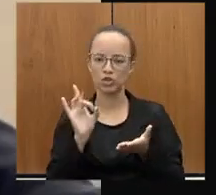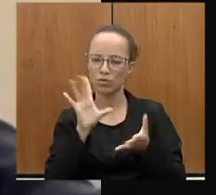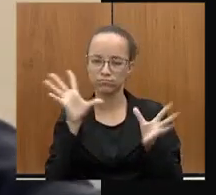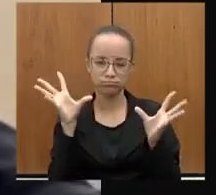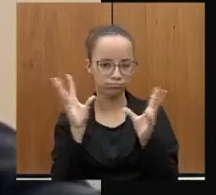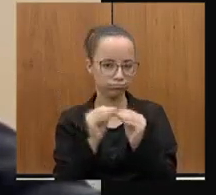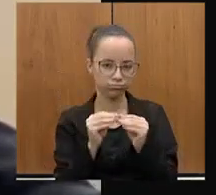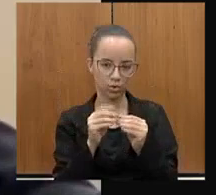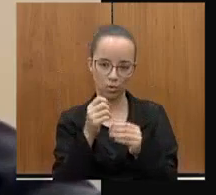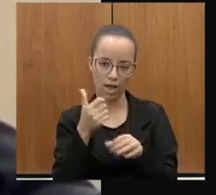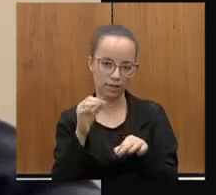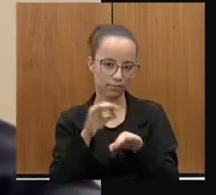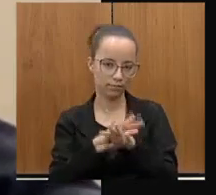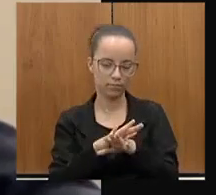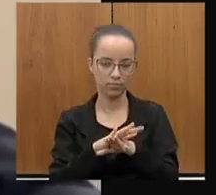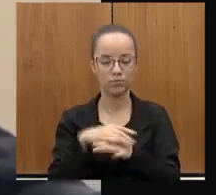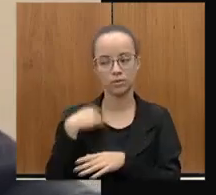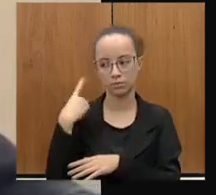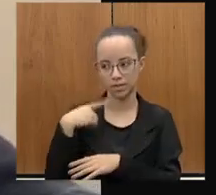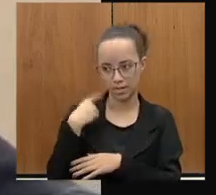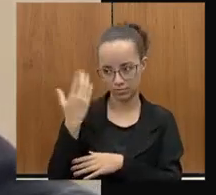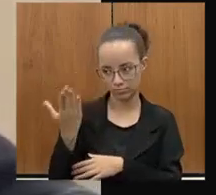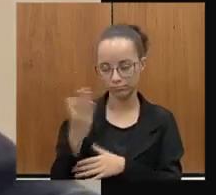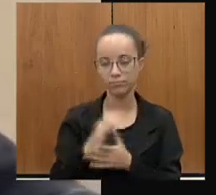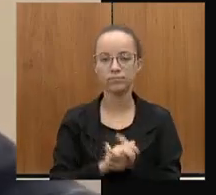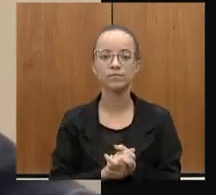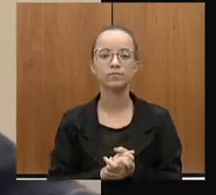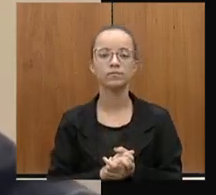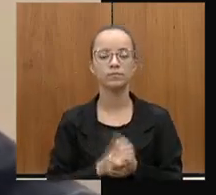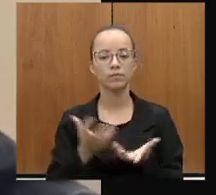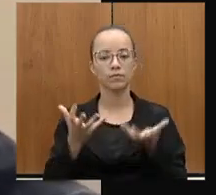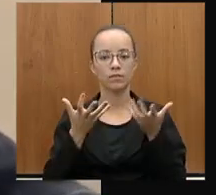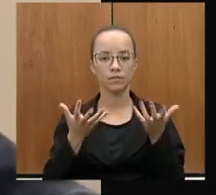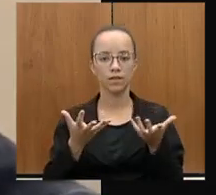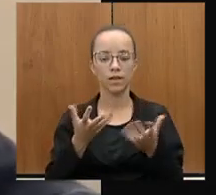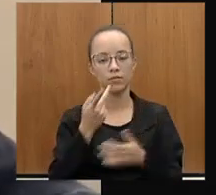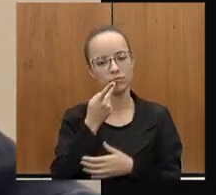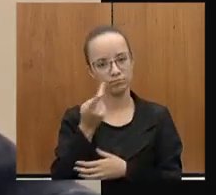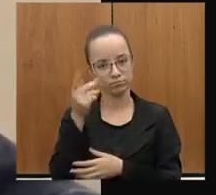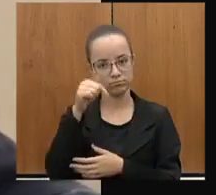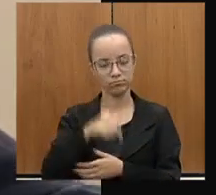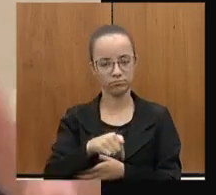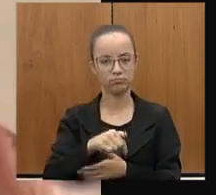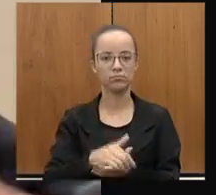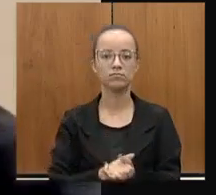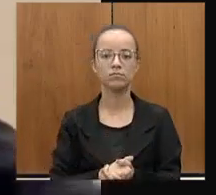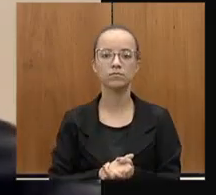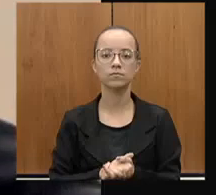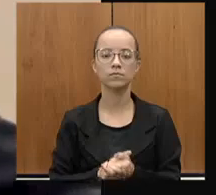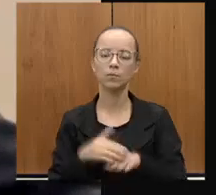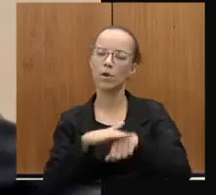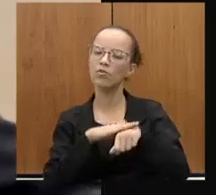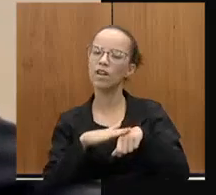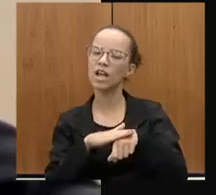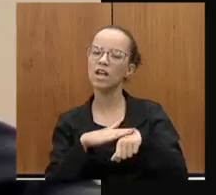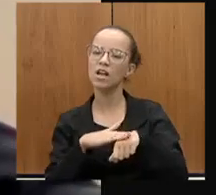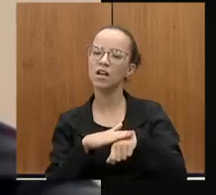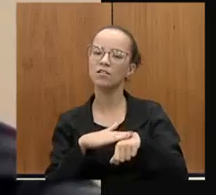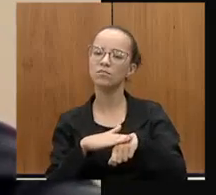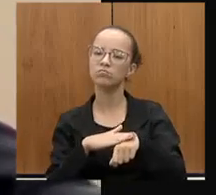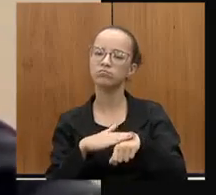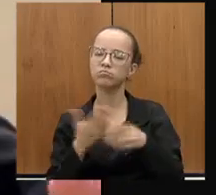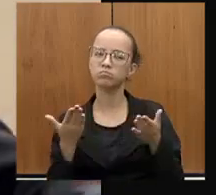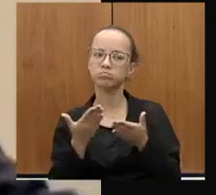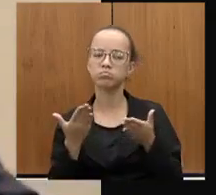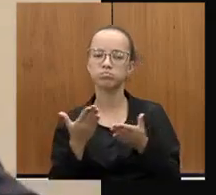final, caro presidente João Leite, eu quero falar aqui de uma conversa recente que eu